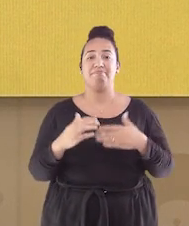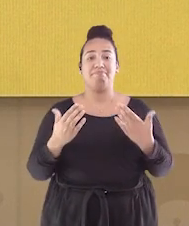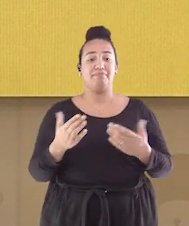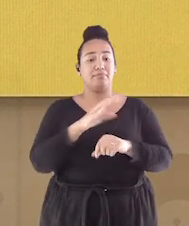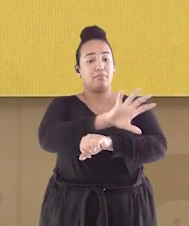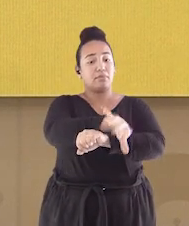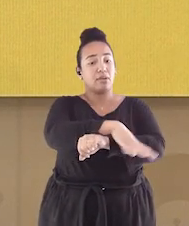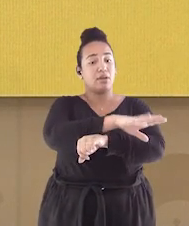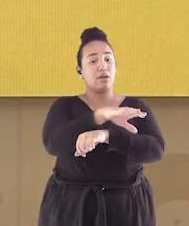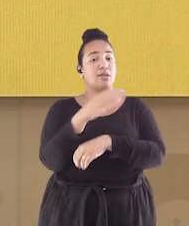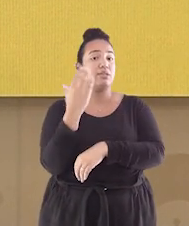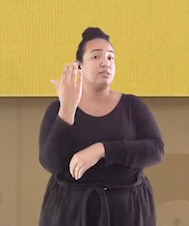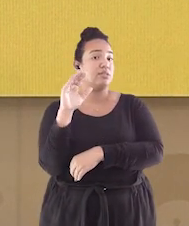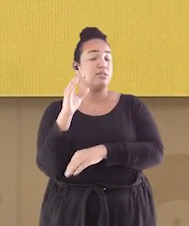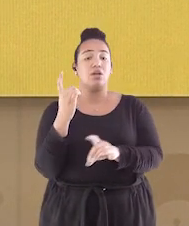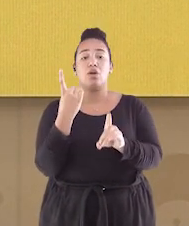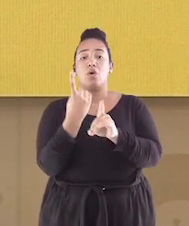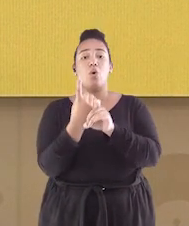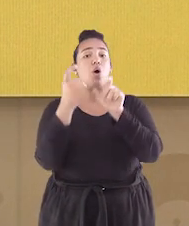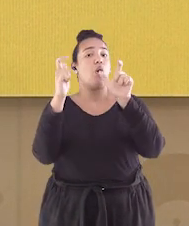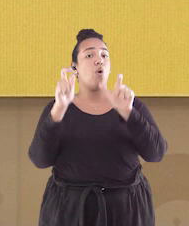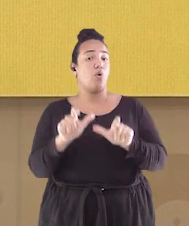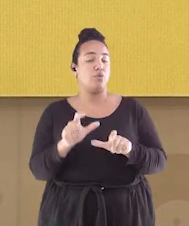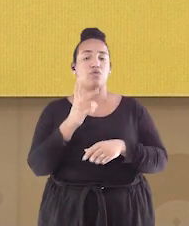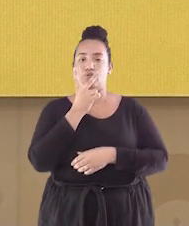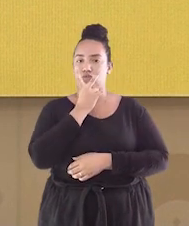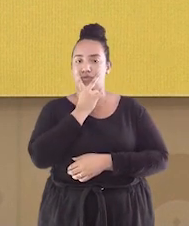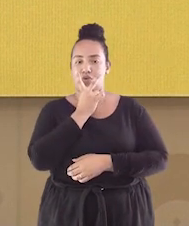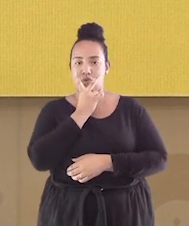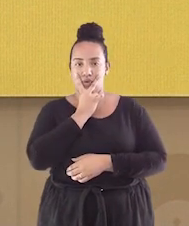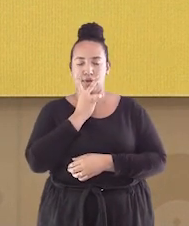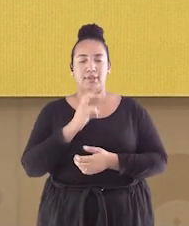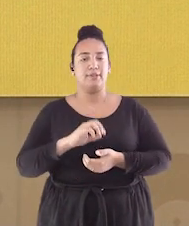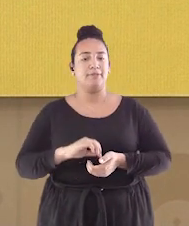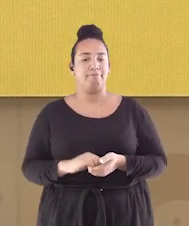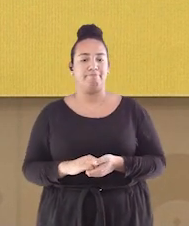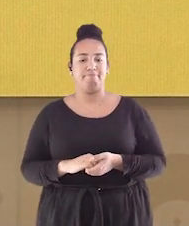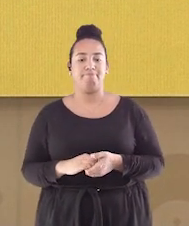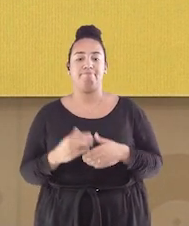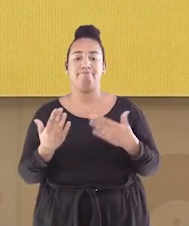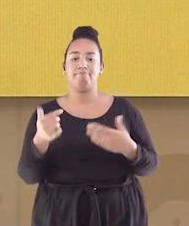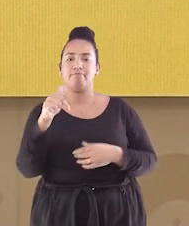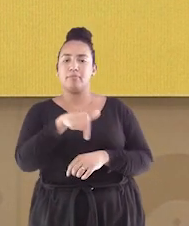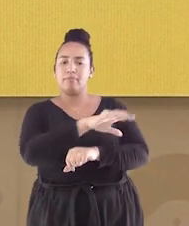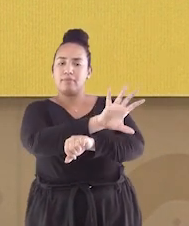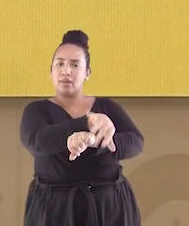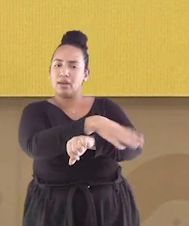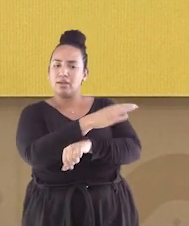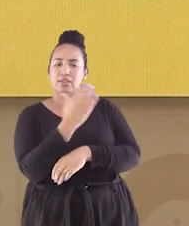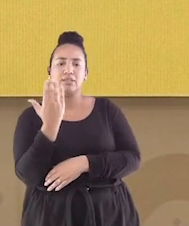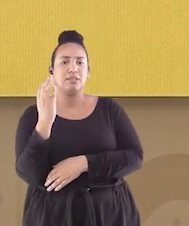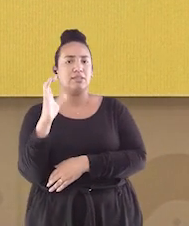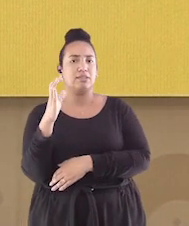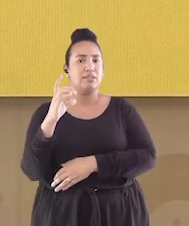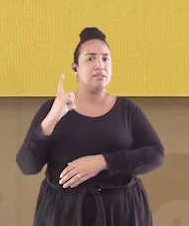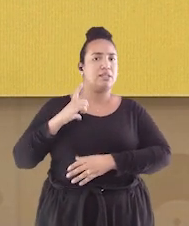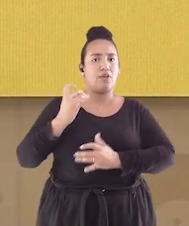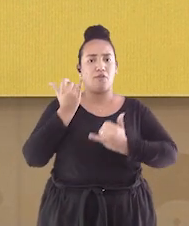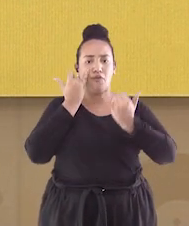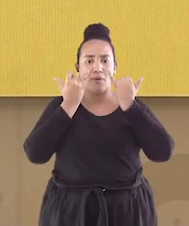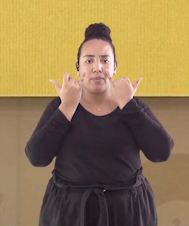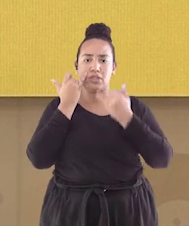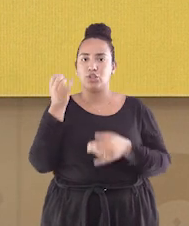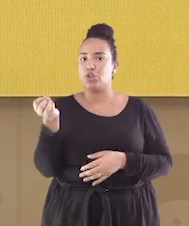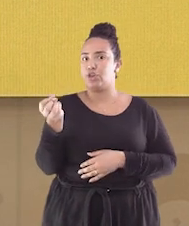Ciência fica localizada na Enseada do Suá. Ao falarem da Praça da Ciência, eles divulgaram uma novidade.